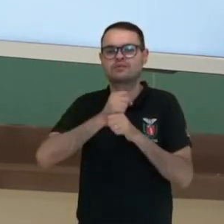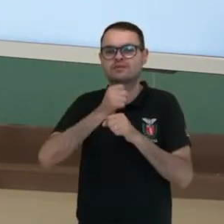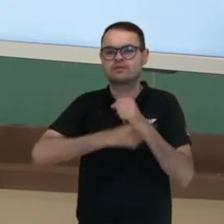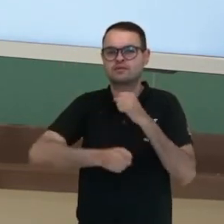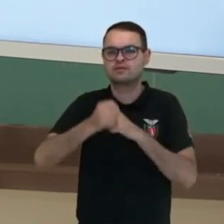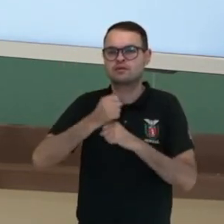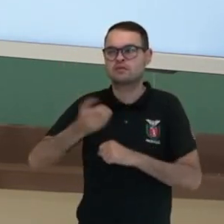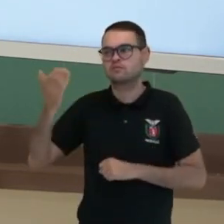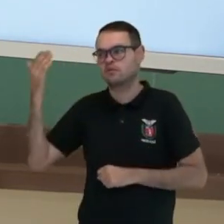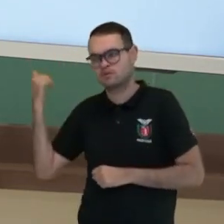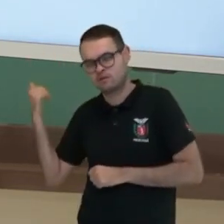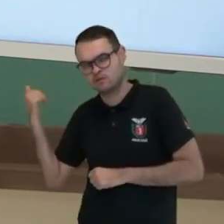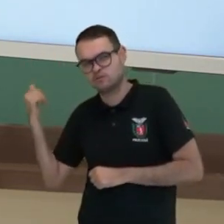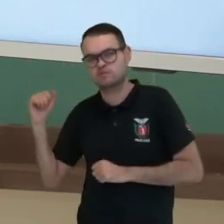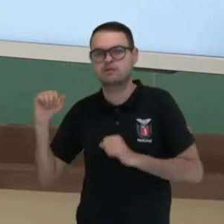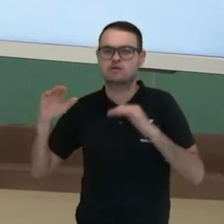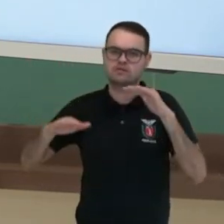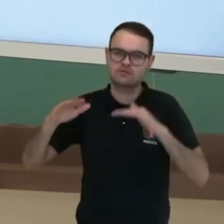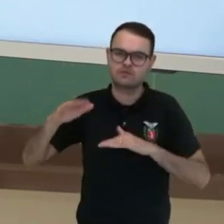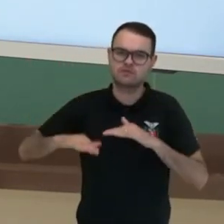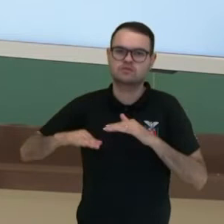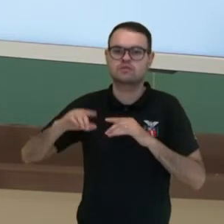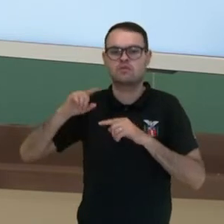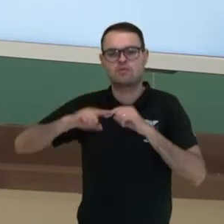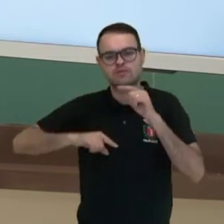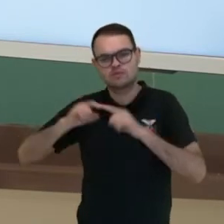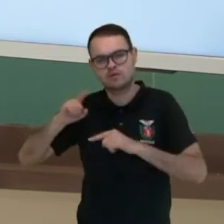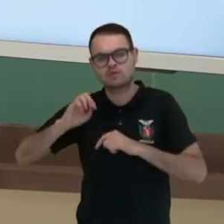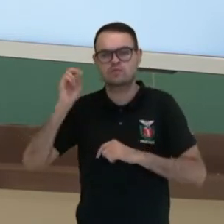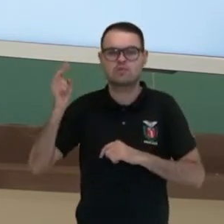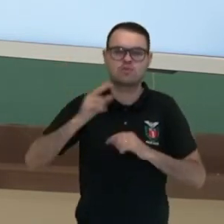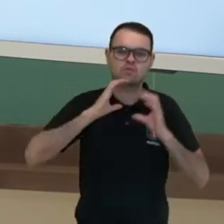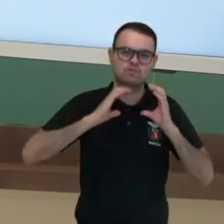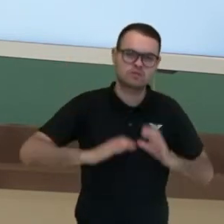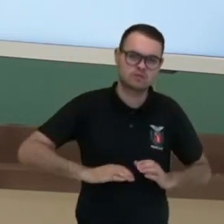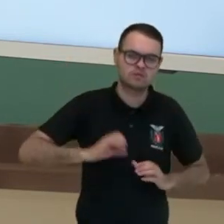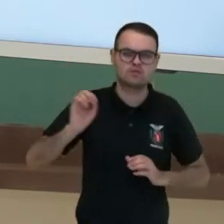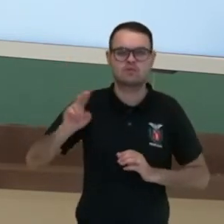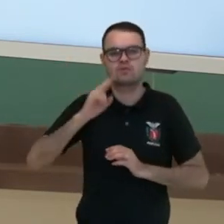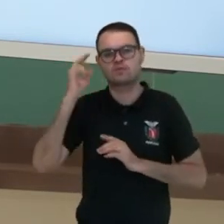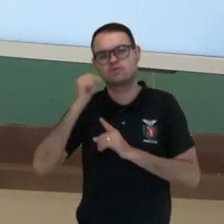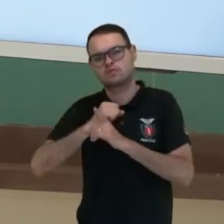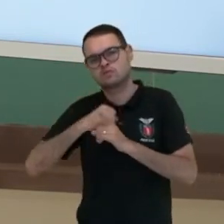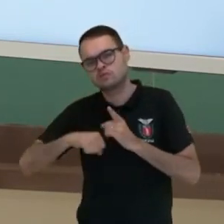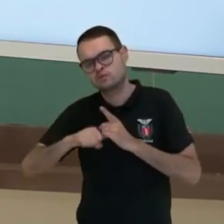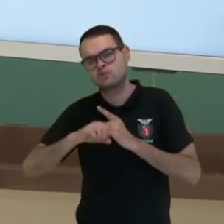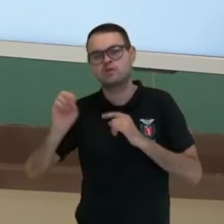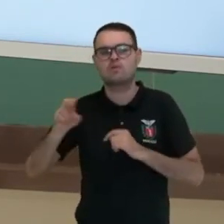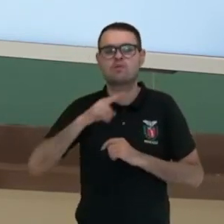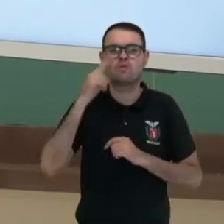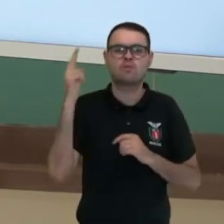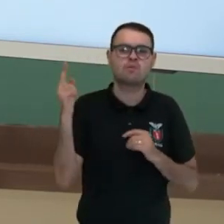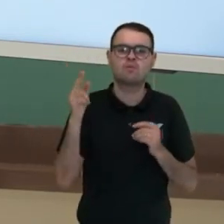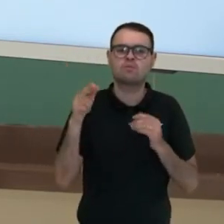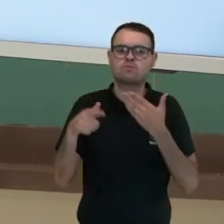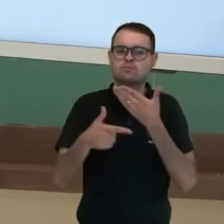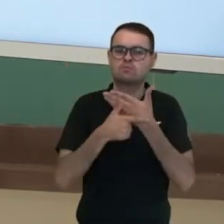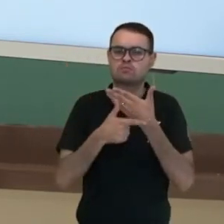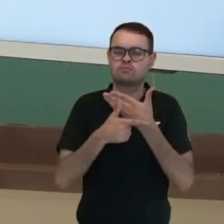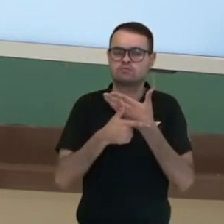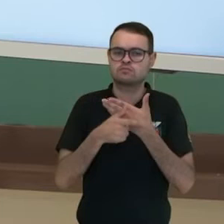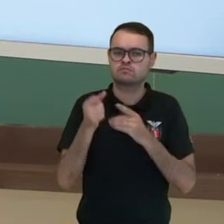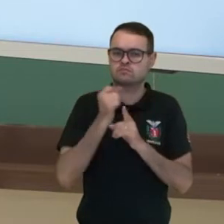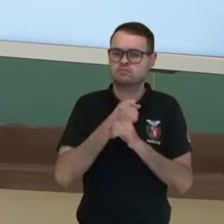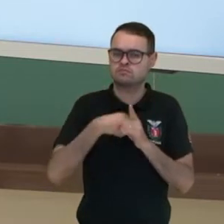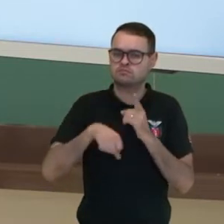que pode ser um objeto, pode ser um comportamento, pode ser uma sociedade, pode ser um papel social. Qual